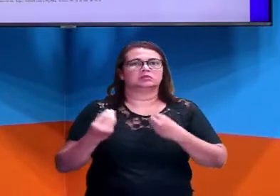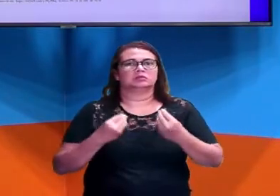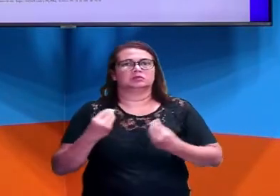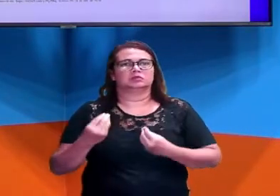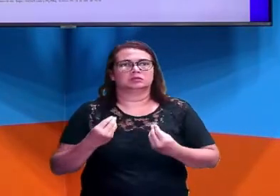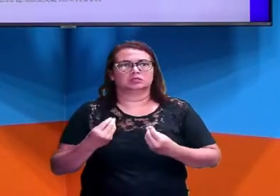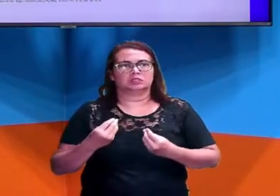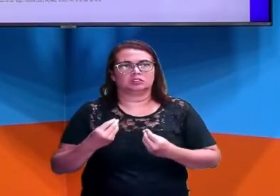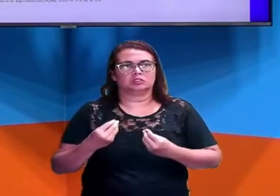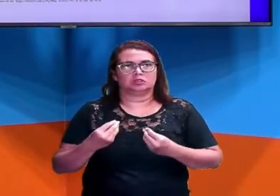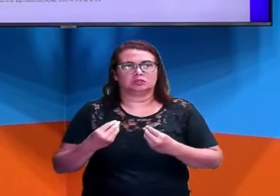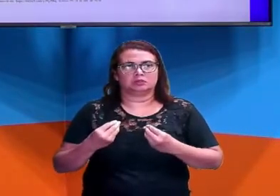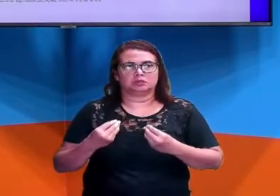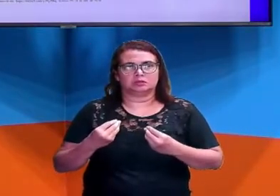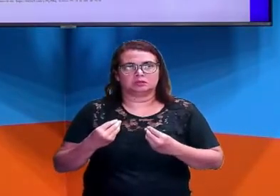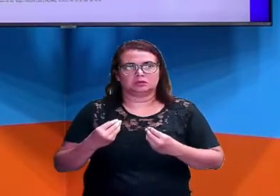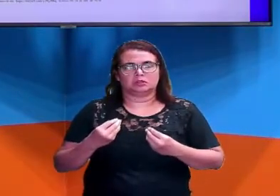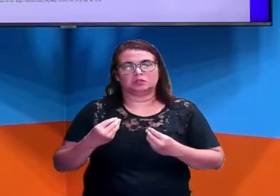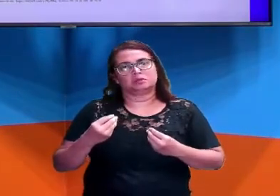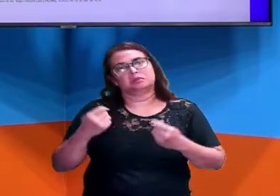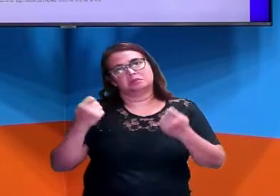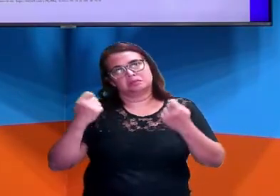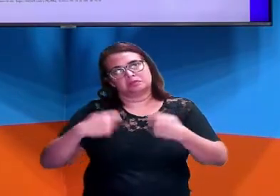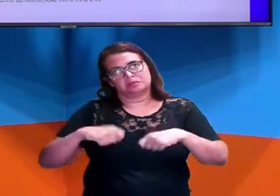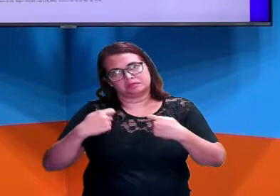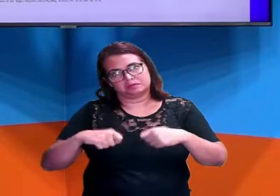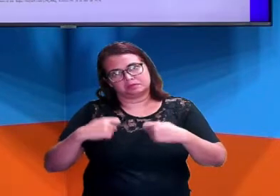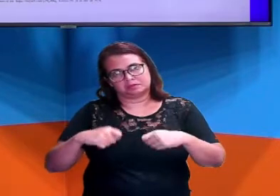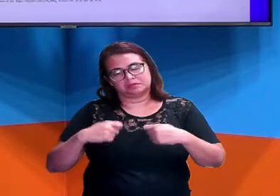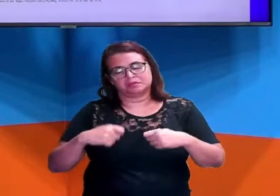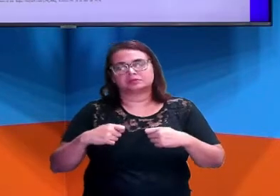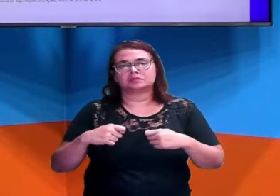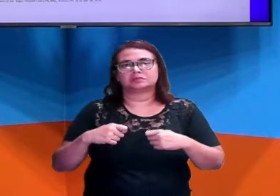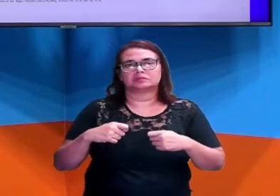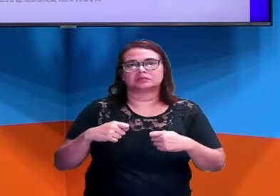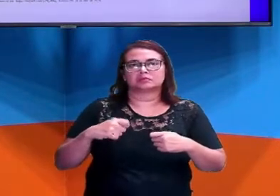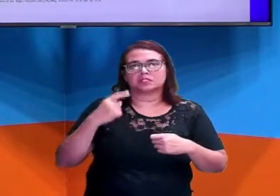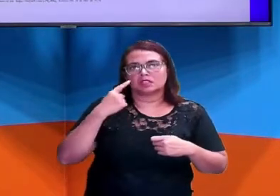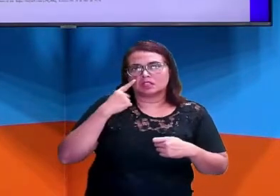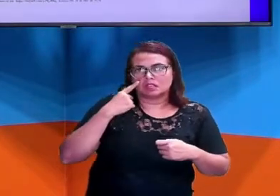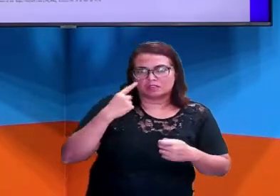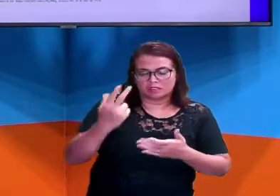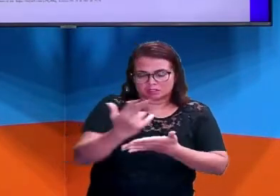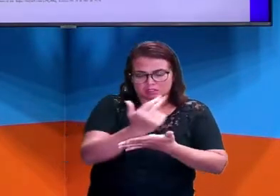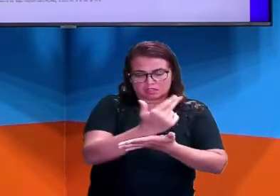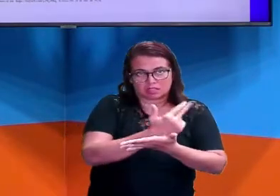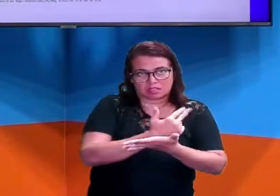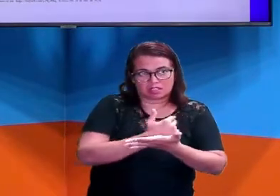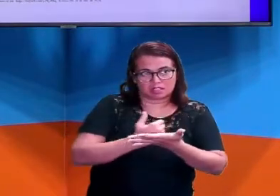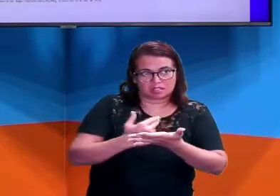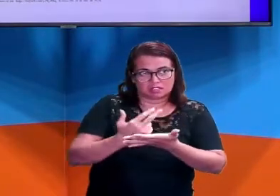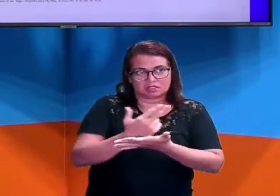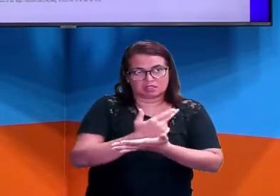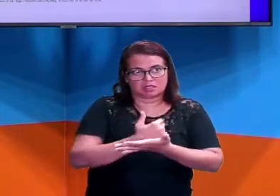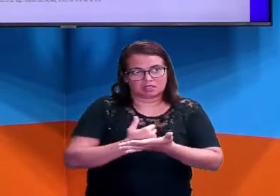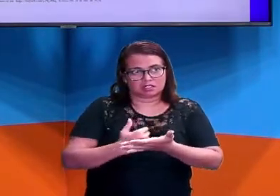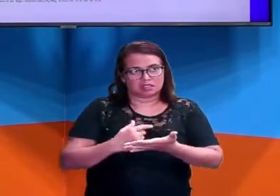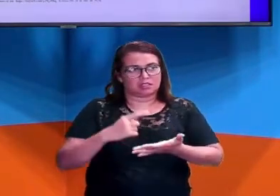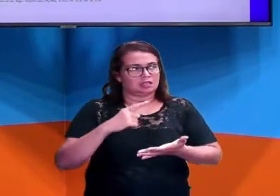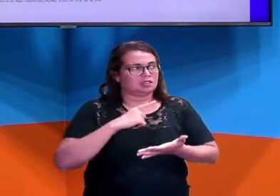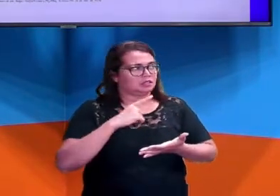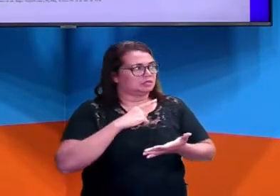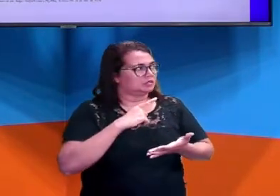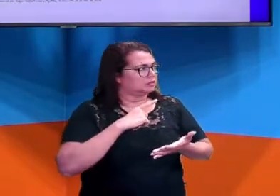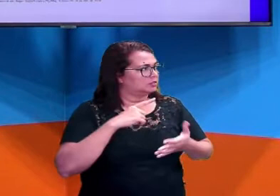objetos através de plantas baixas, croquis e maquetes. Então a primeira que eu trago aqui para vocês é um croquis do Museu do